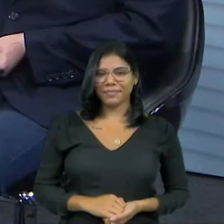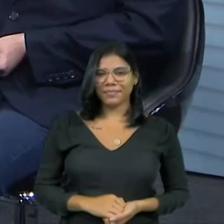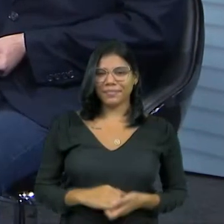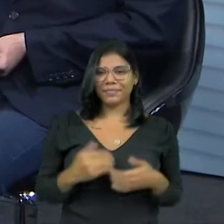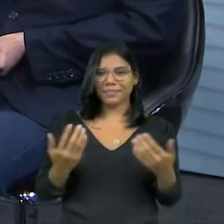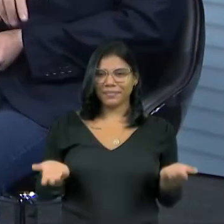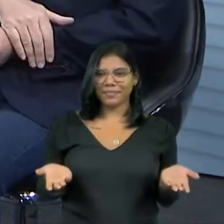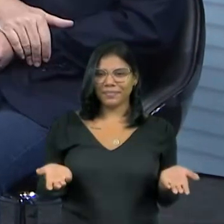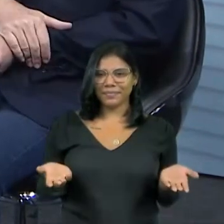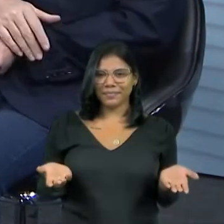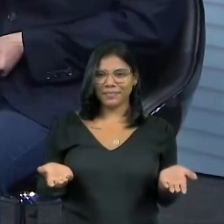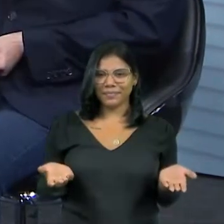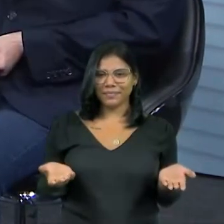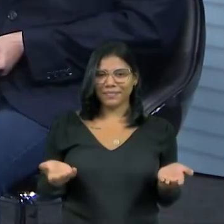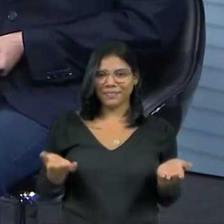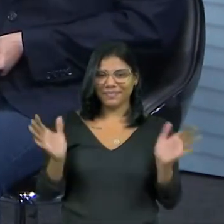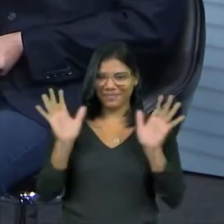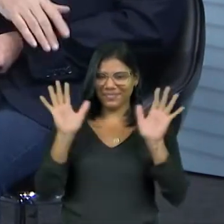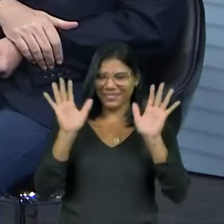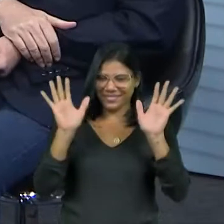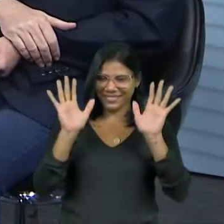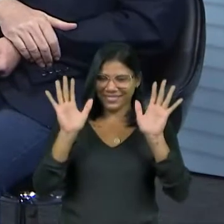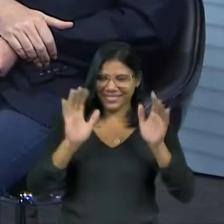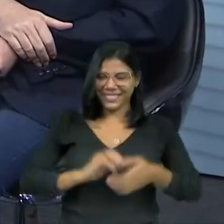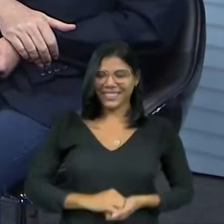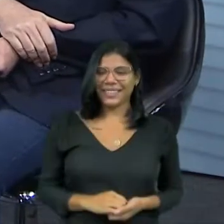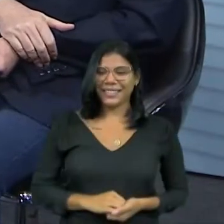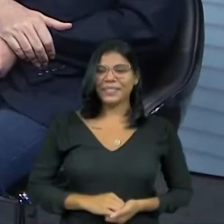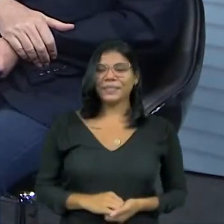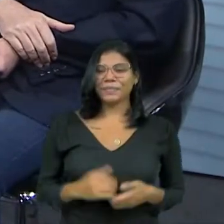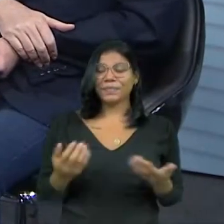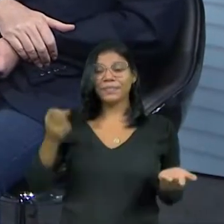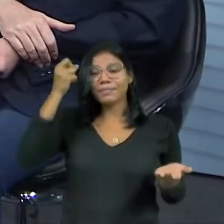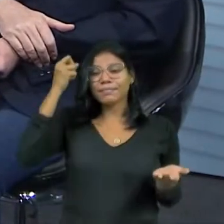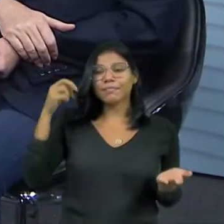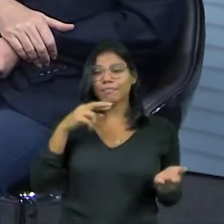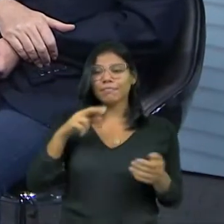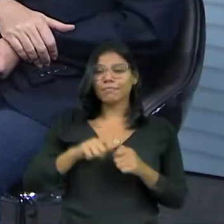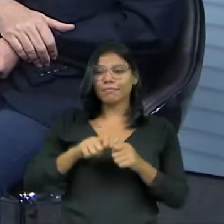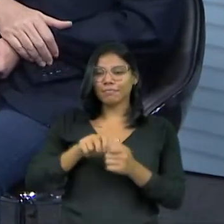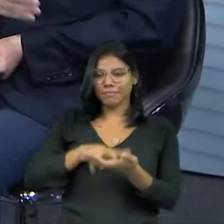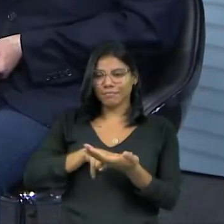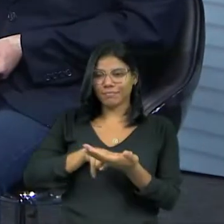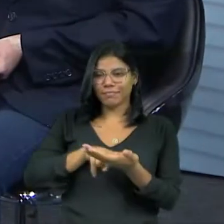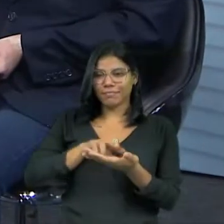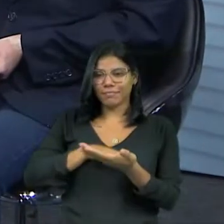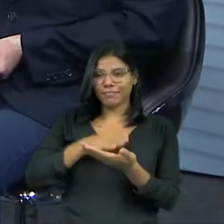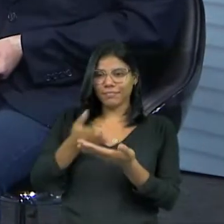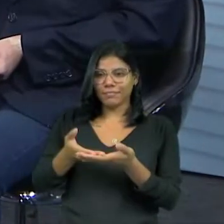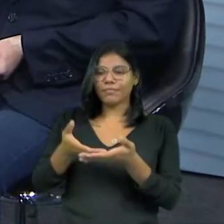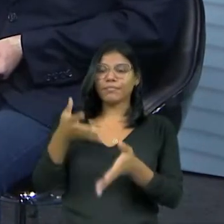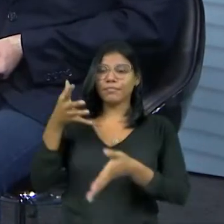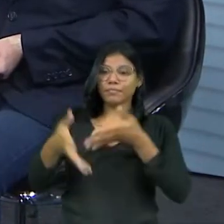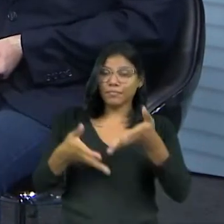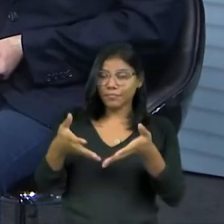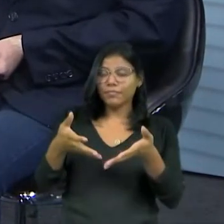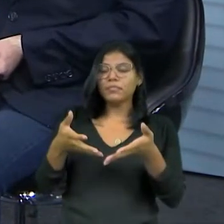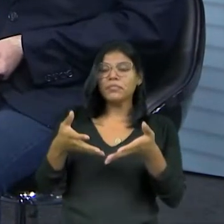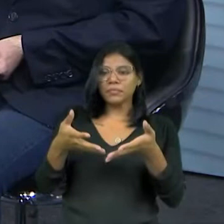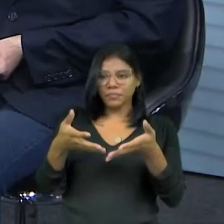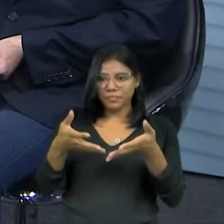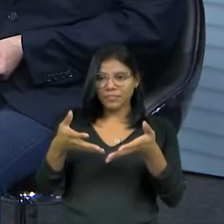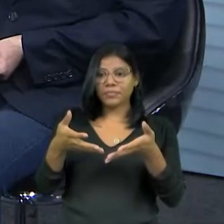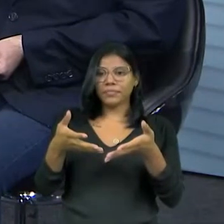Ela está... É a Sara. Olha, a grande Sara, que nos acompanha aqui, fazendo esse trabalho de inclusão com a